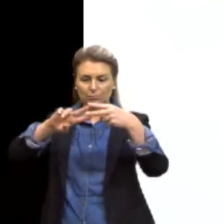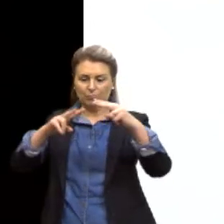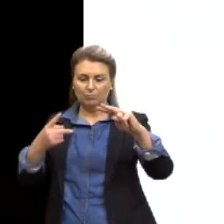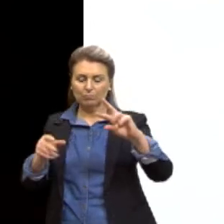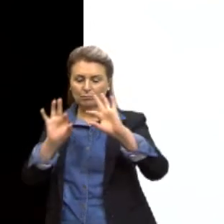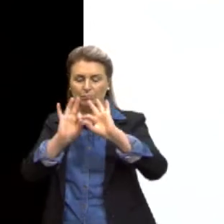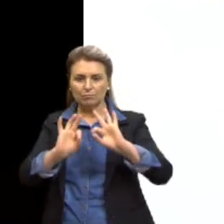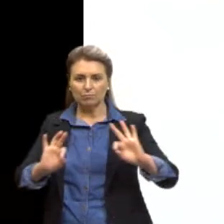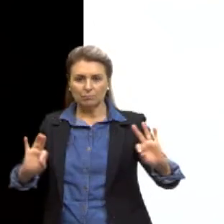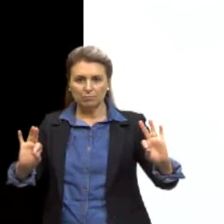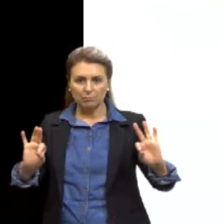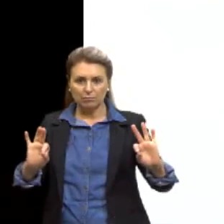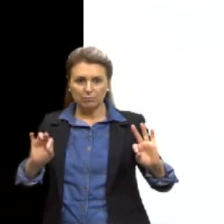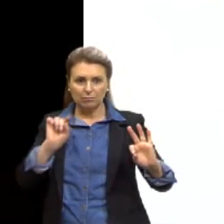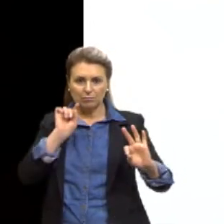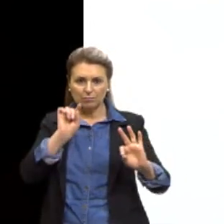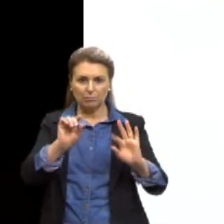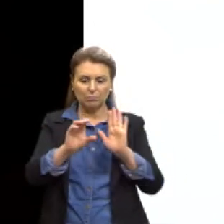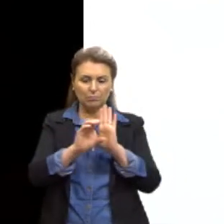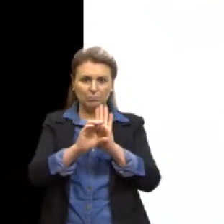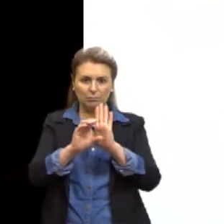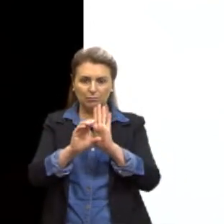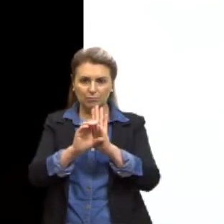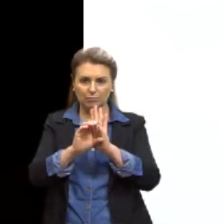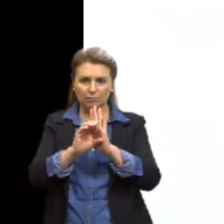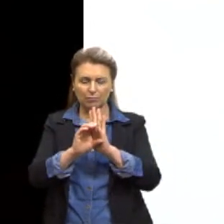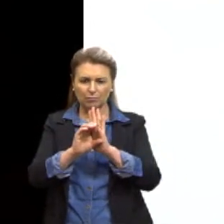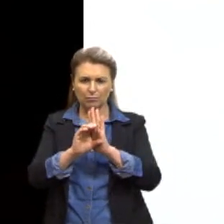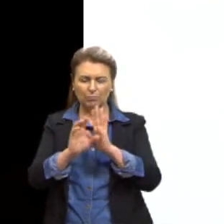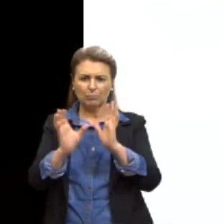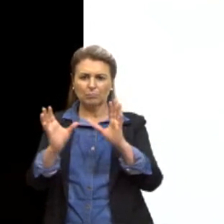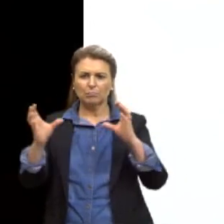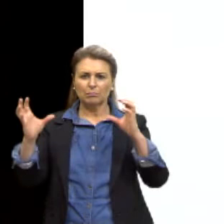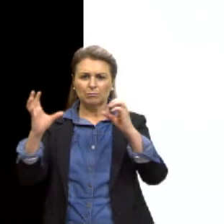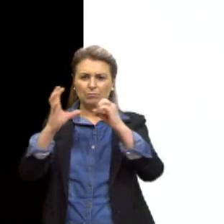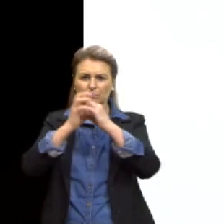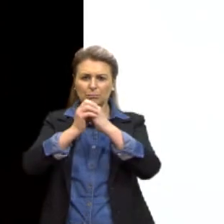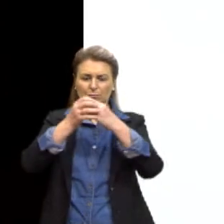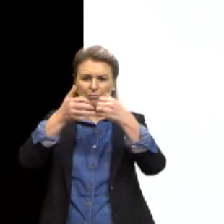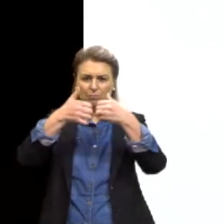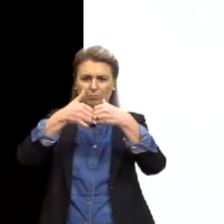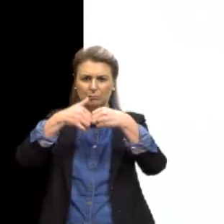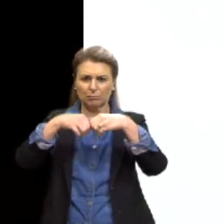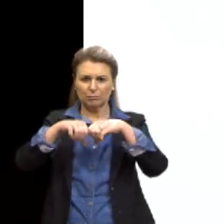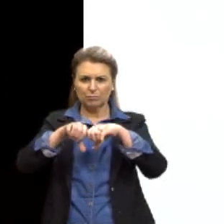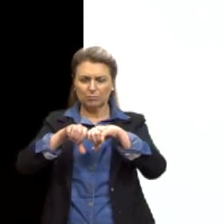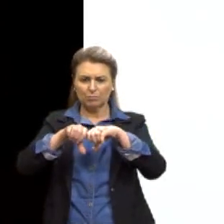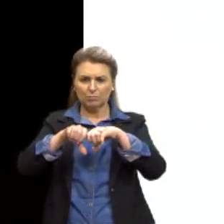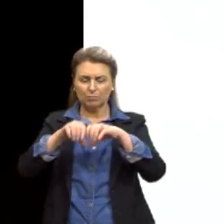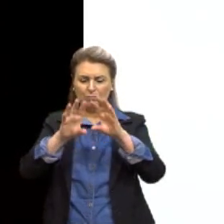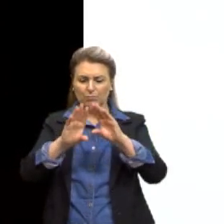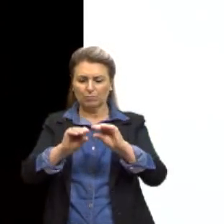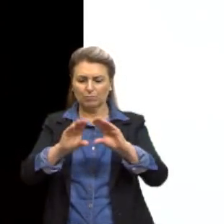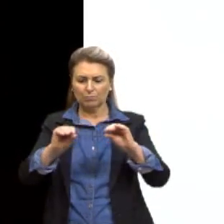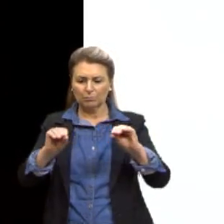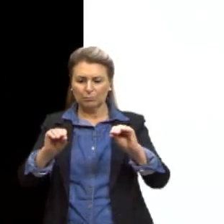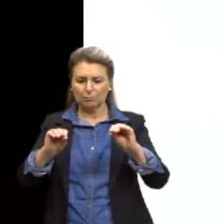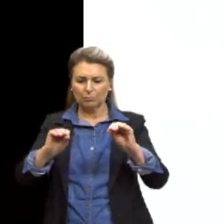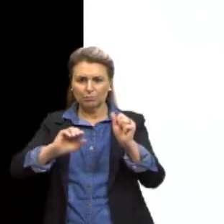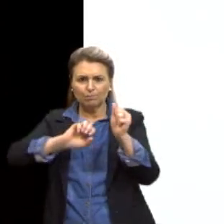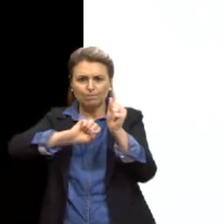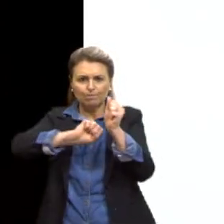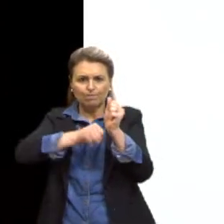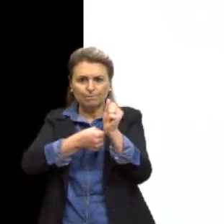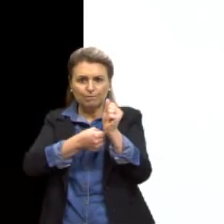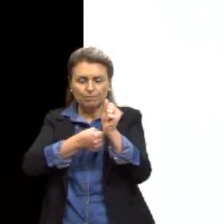Aquele que codifica a enzima amolecedora. O novo gene antissentido bloqueou a